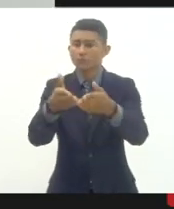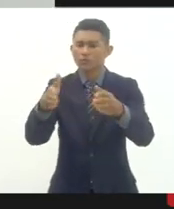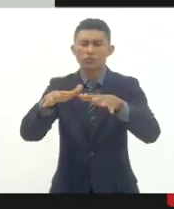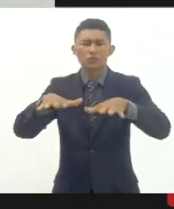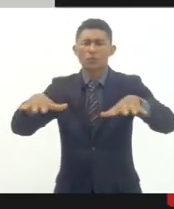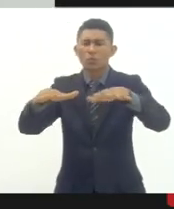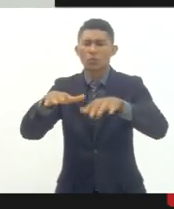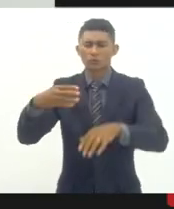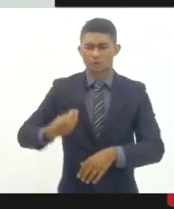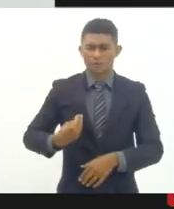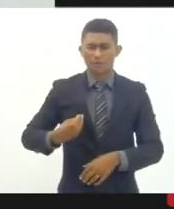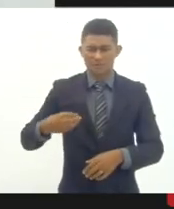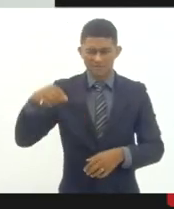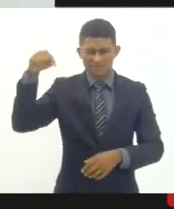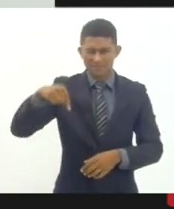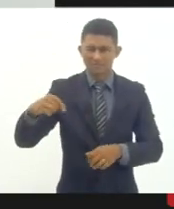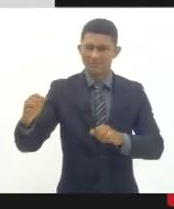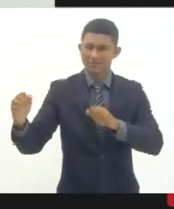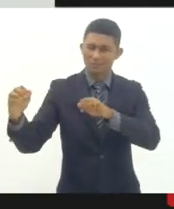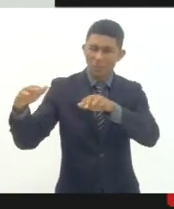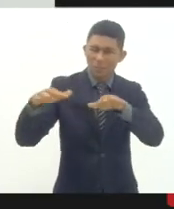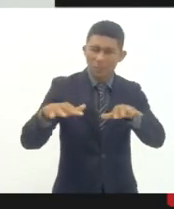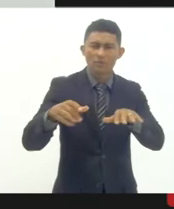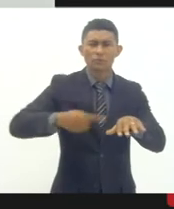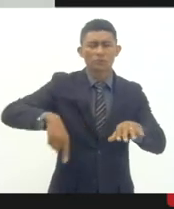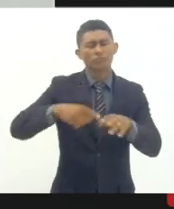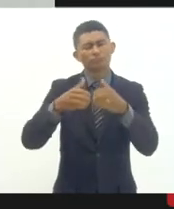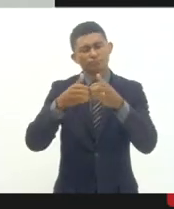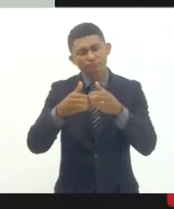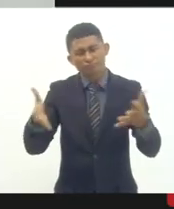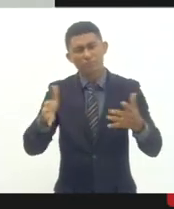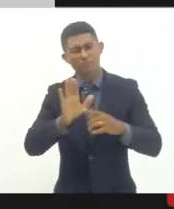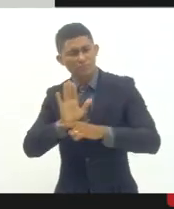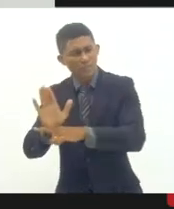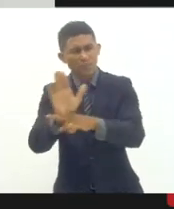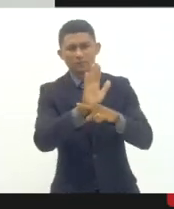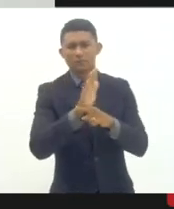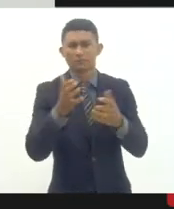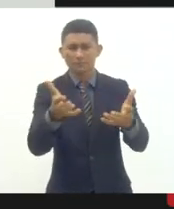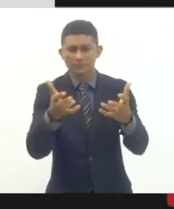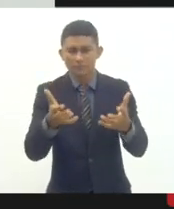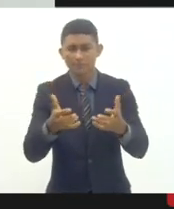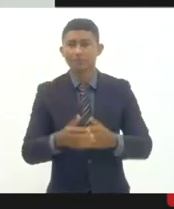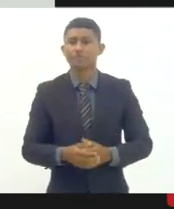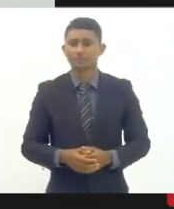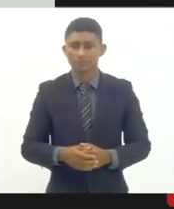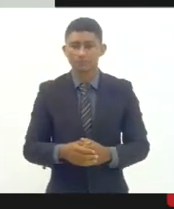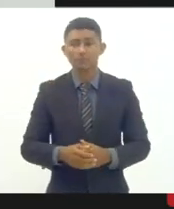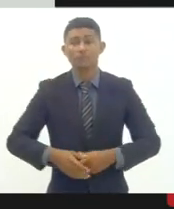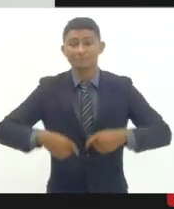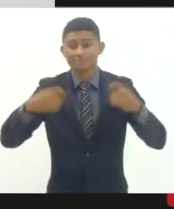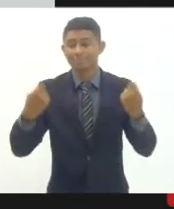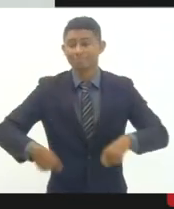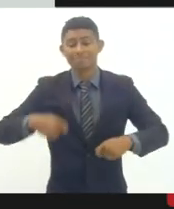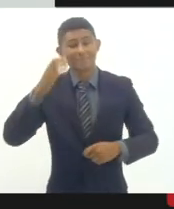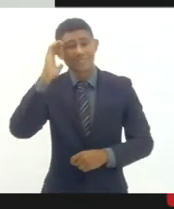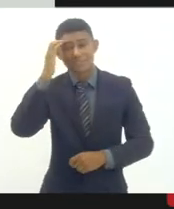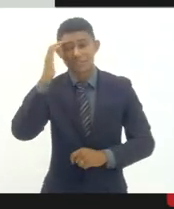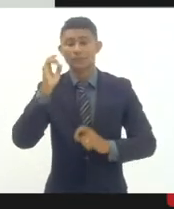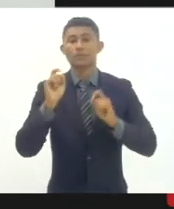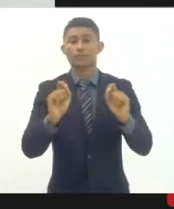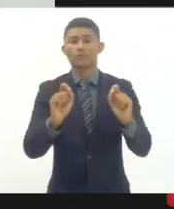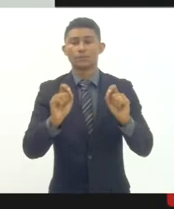da educação de qualidade para todos e a gente tem que entender que o que